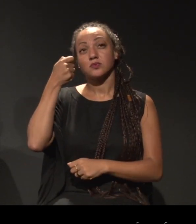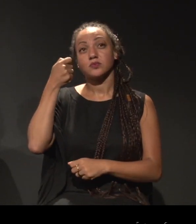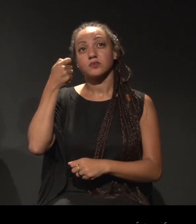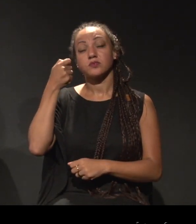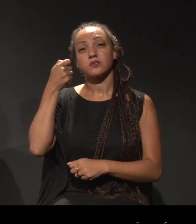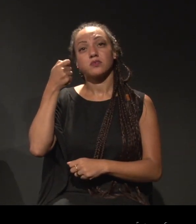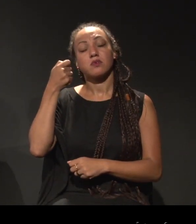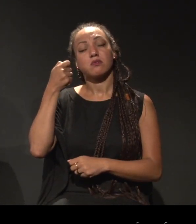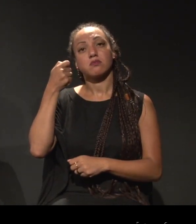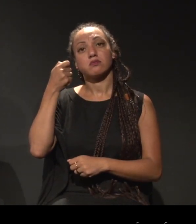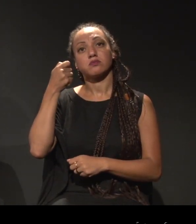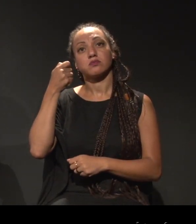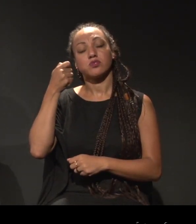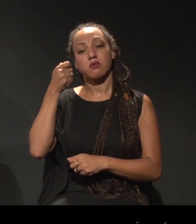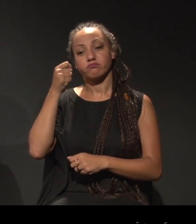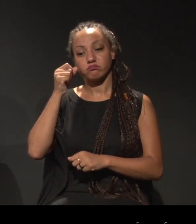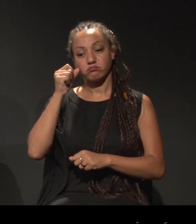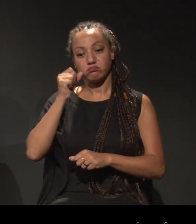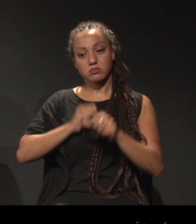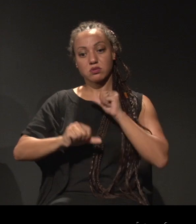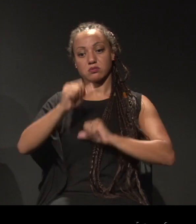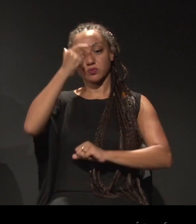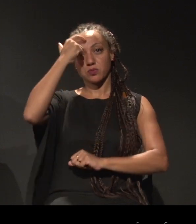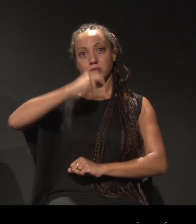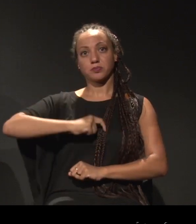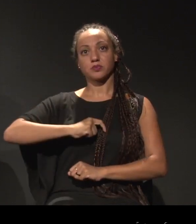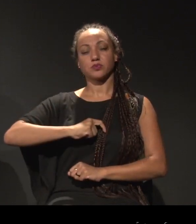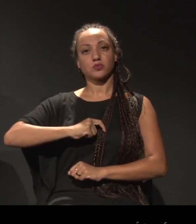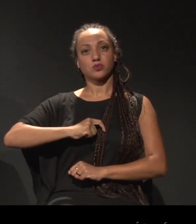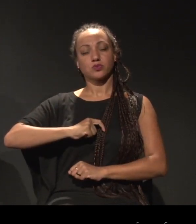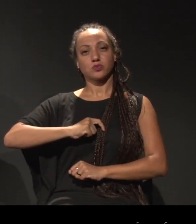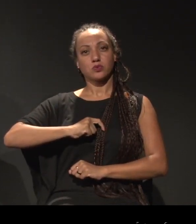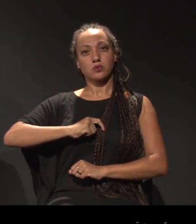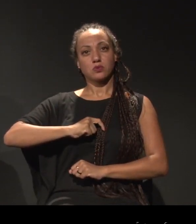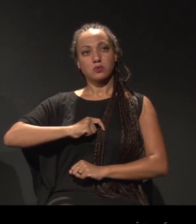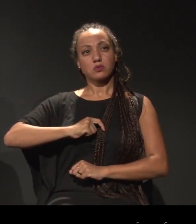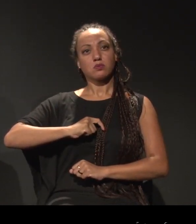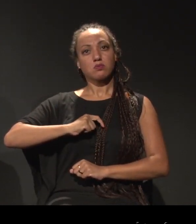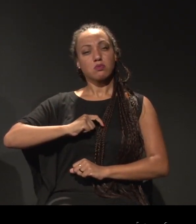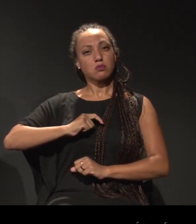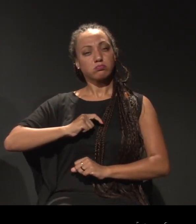já transforma a pessoa integralmente